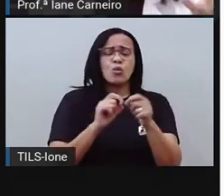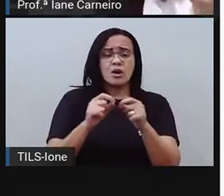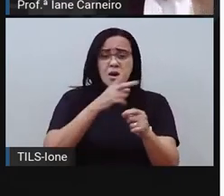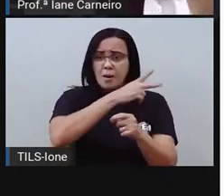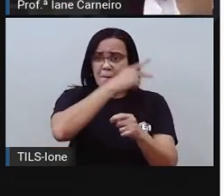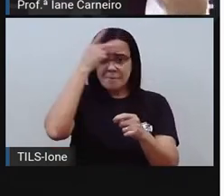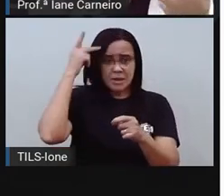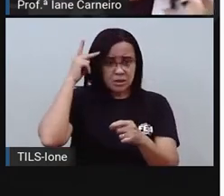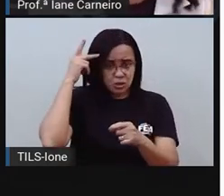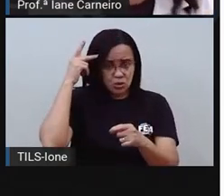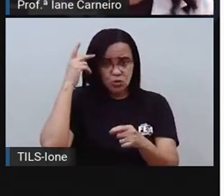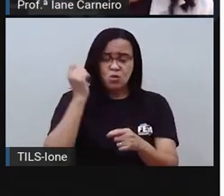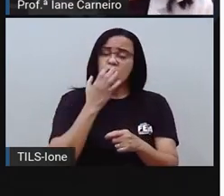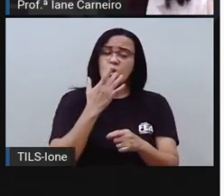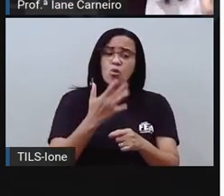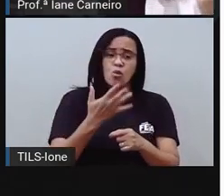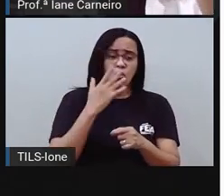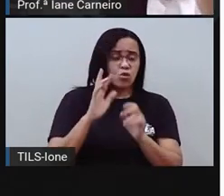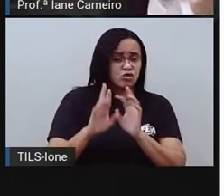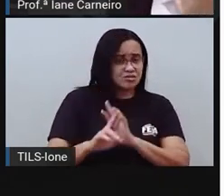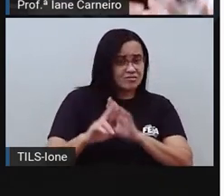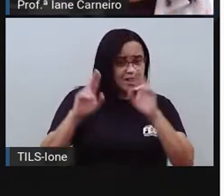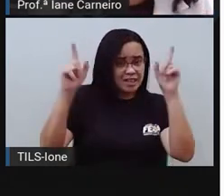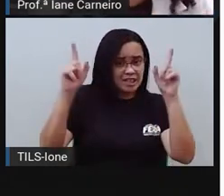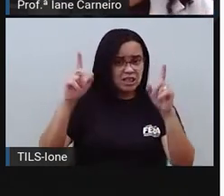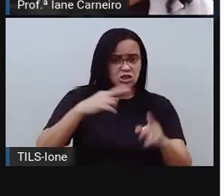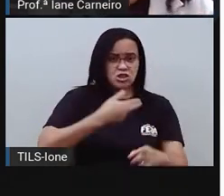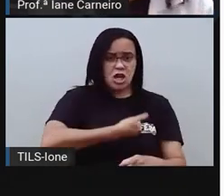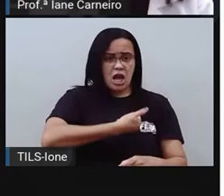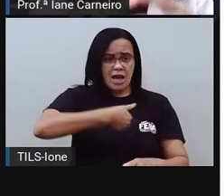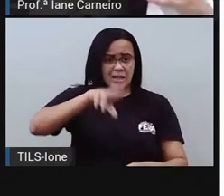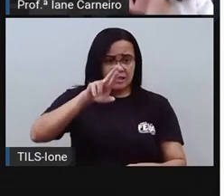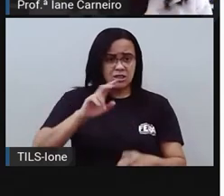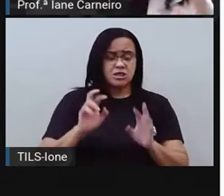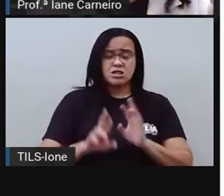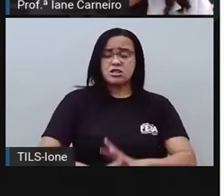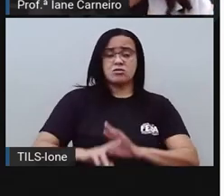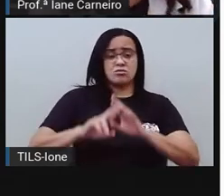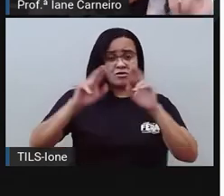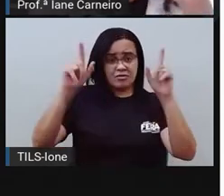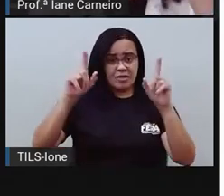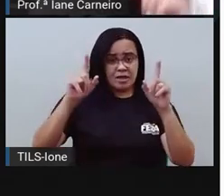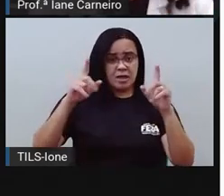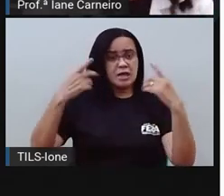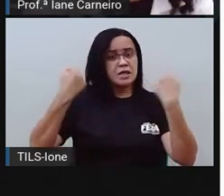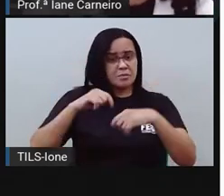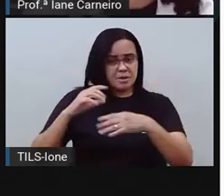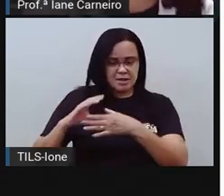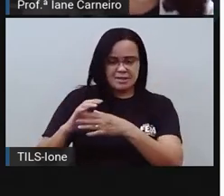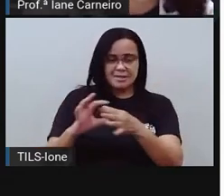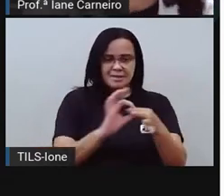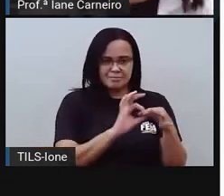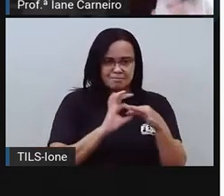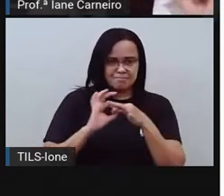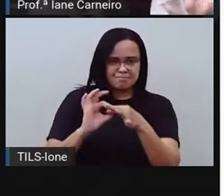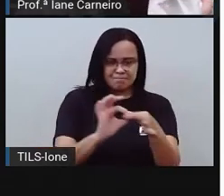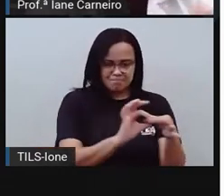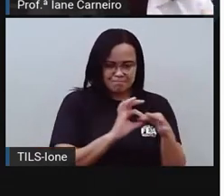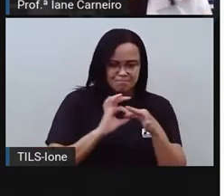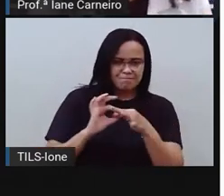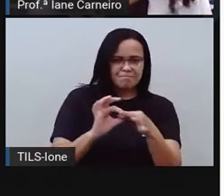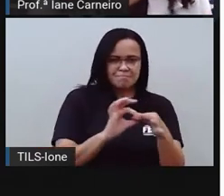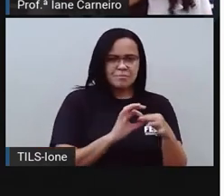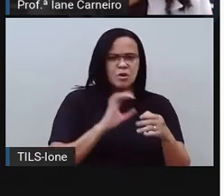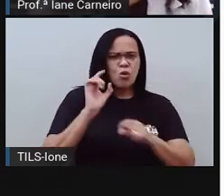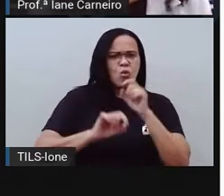diferentes. Com cores diferentes. Com religiões diferentes. Elas se deem bem. É importante uma coisa. Que a Pró